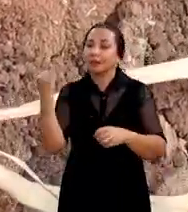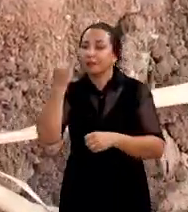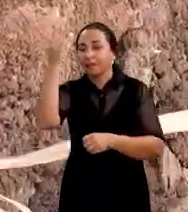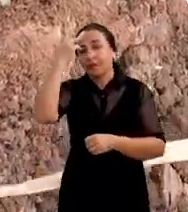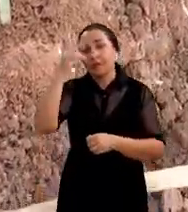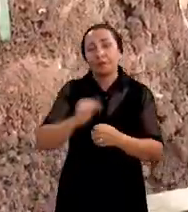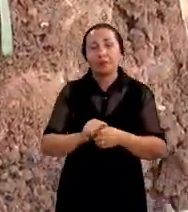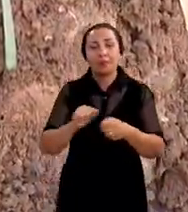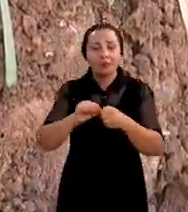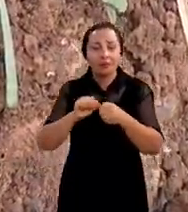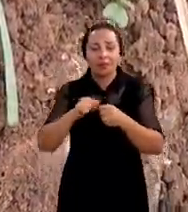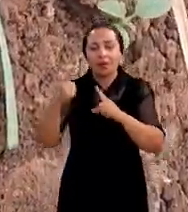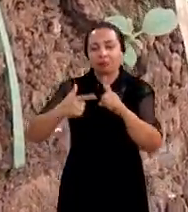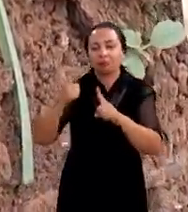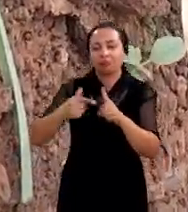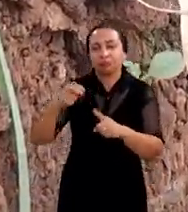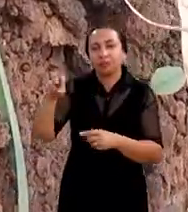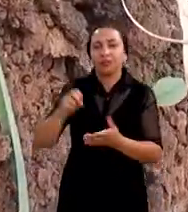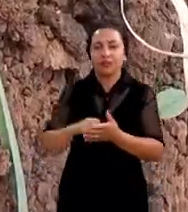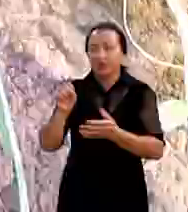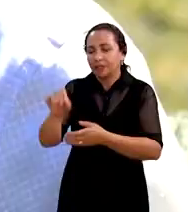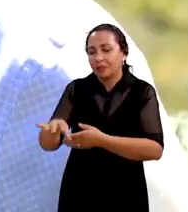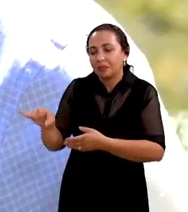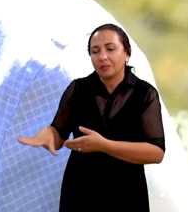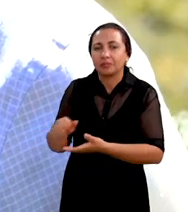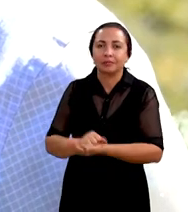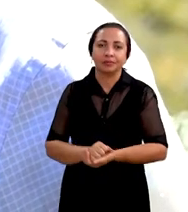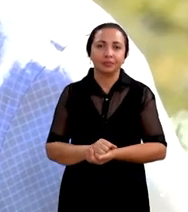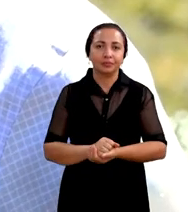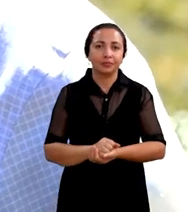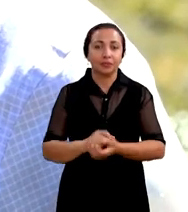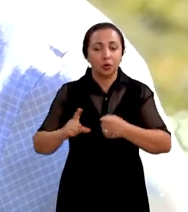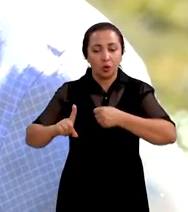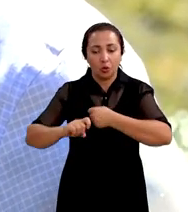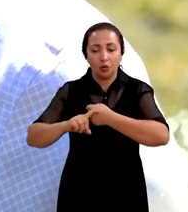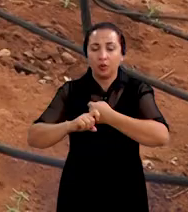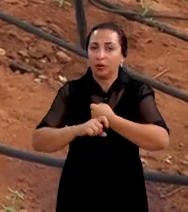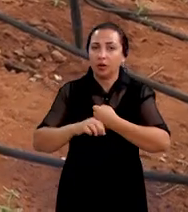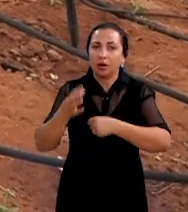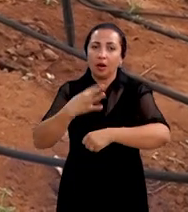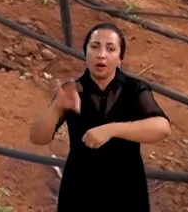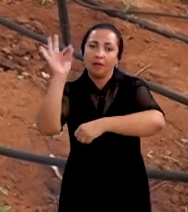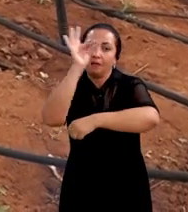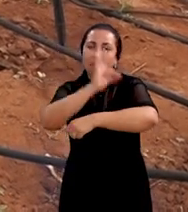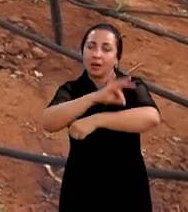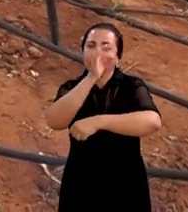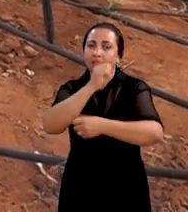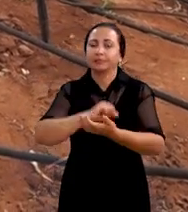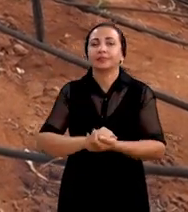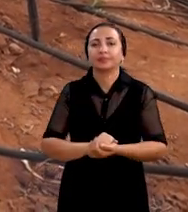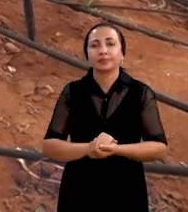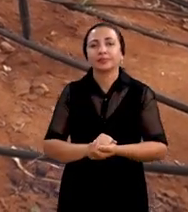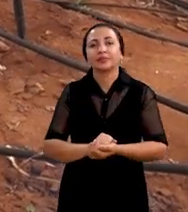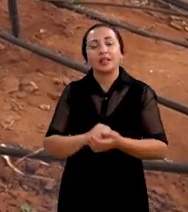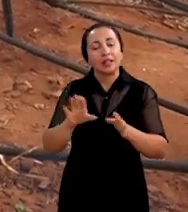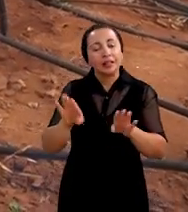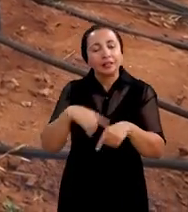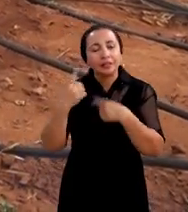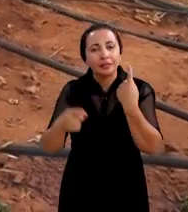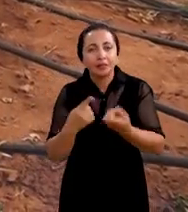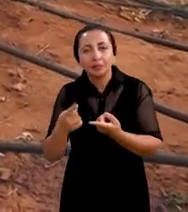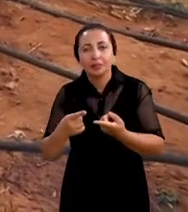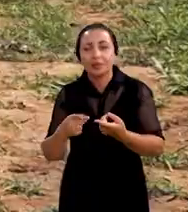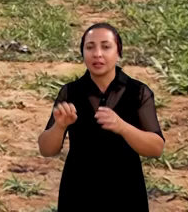essencial para a produtividade da cultura os vírus eles são transmitidos por insetos são os vetores